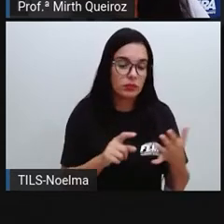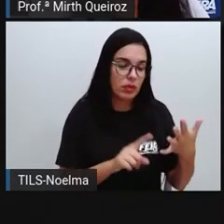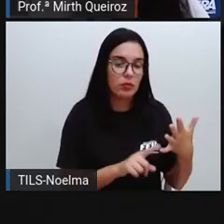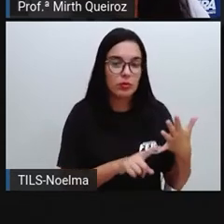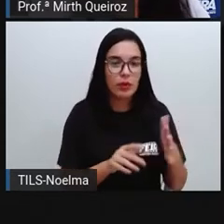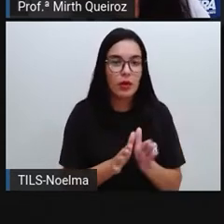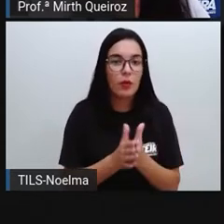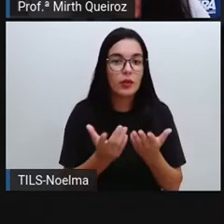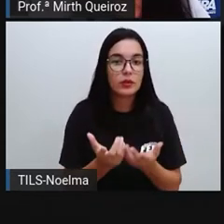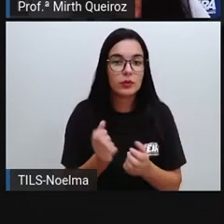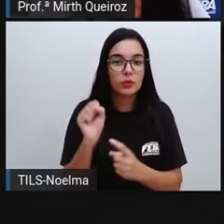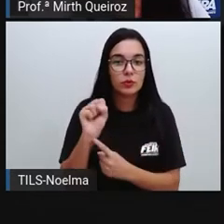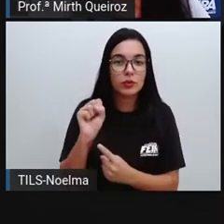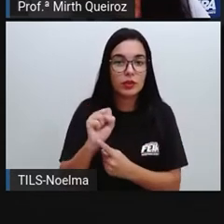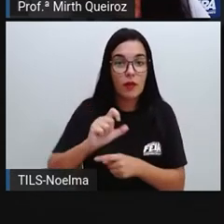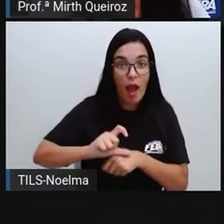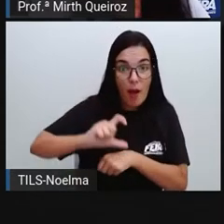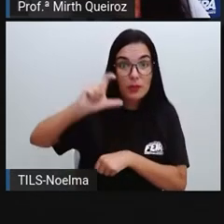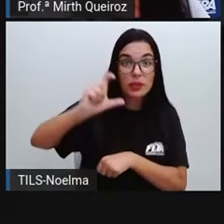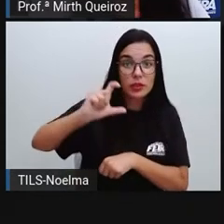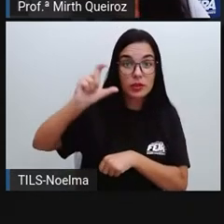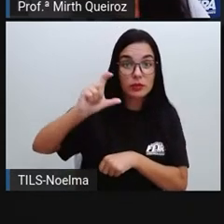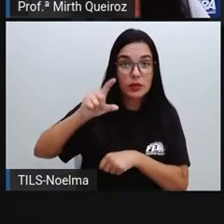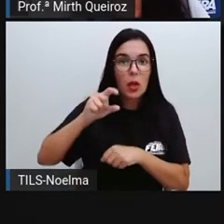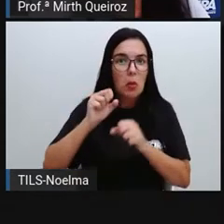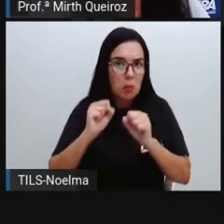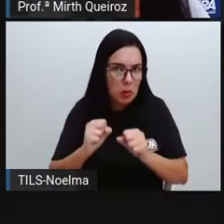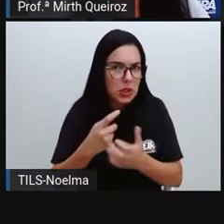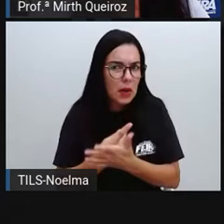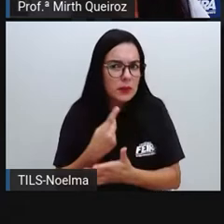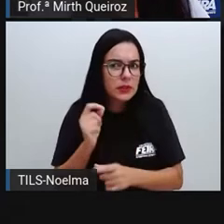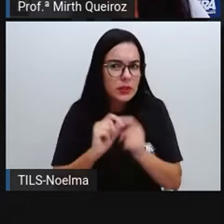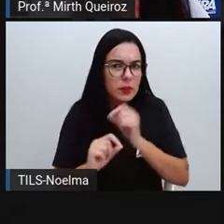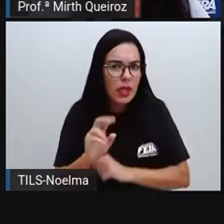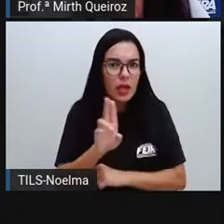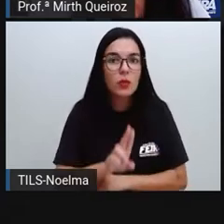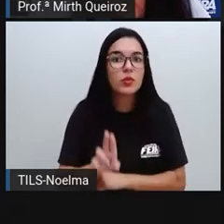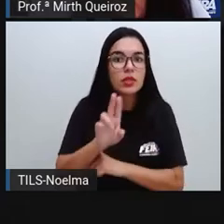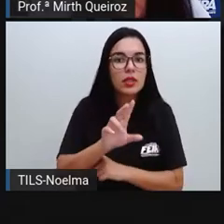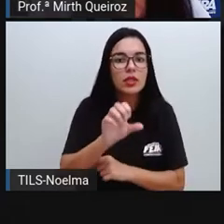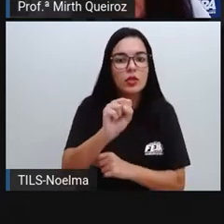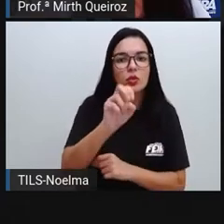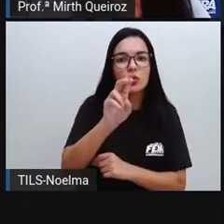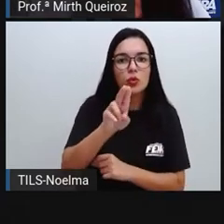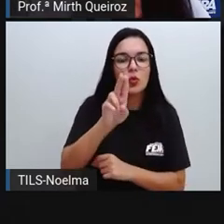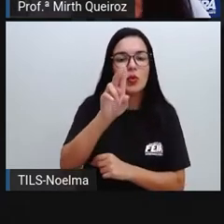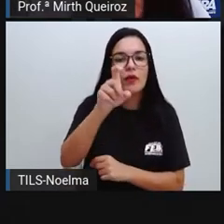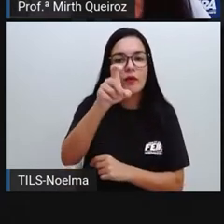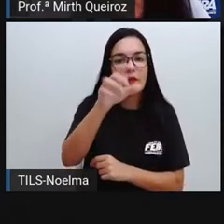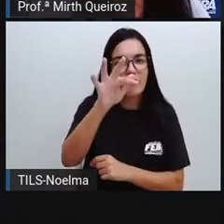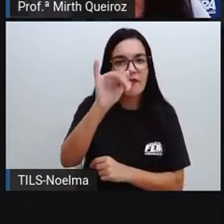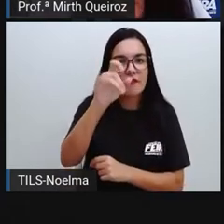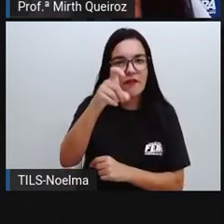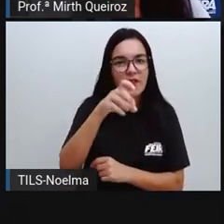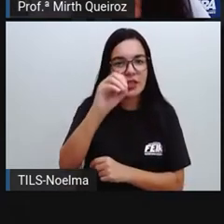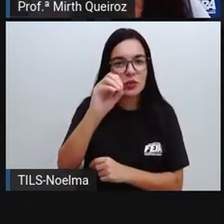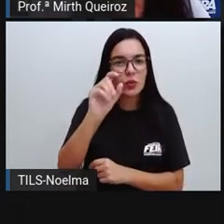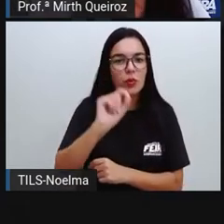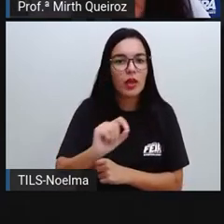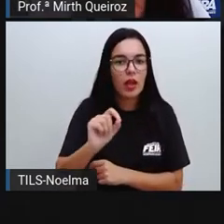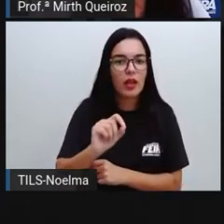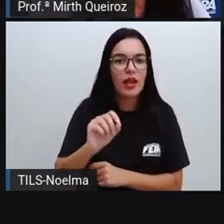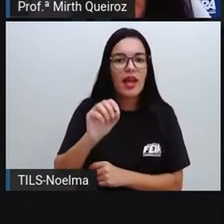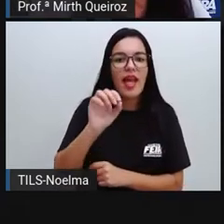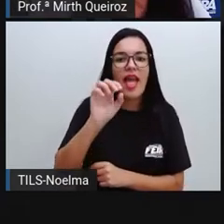aumentativo, uma das possibilidades é a utilização do sufixo com a terminação U,